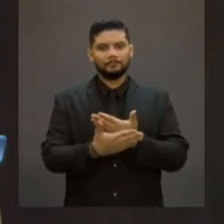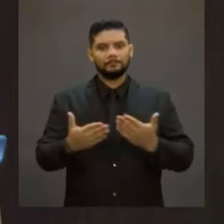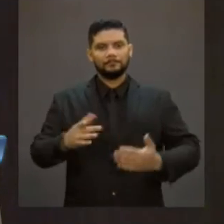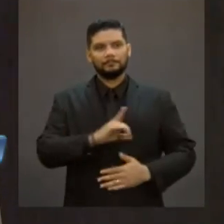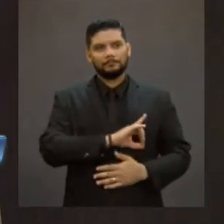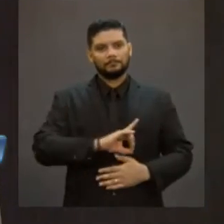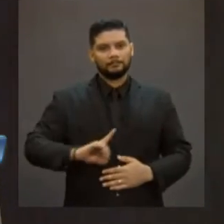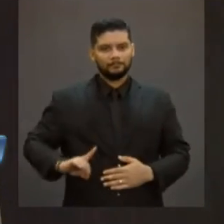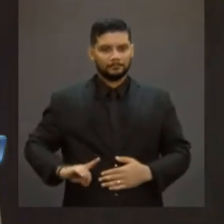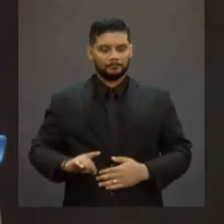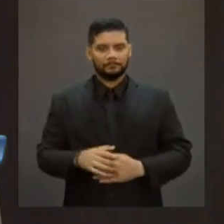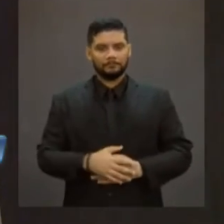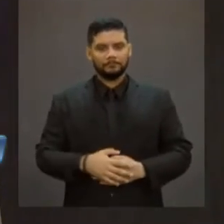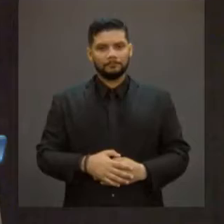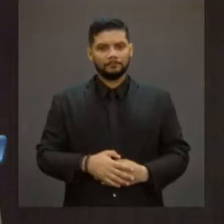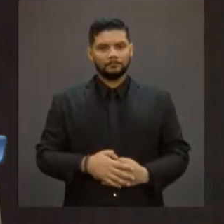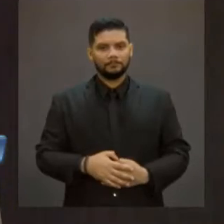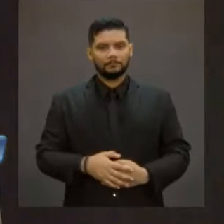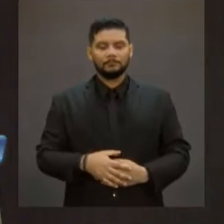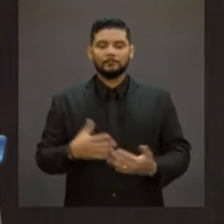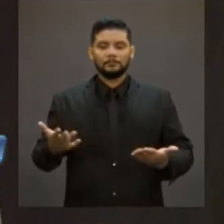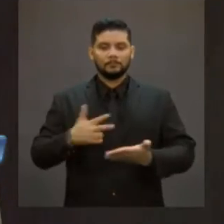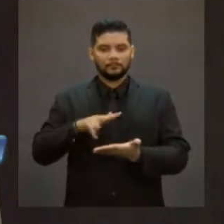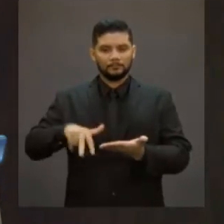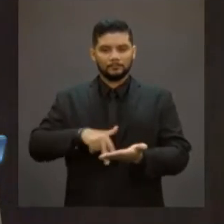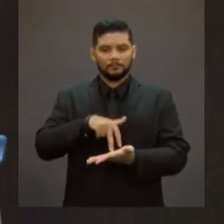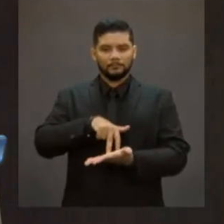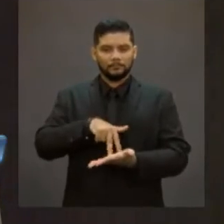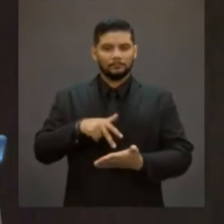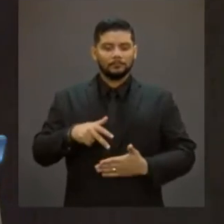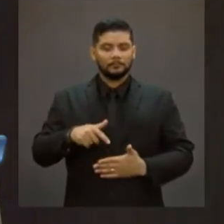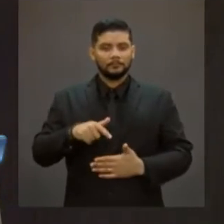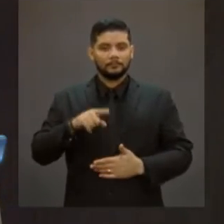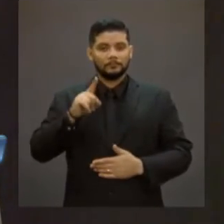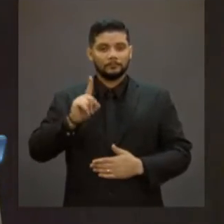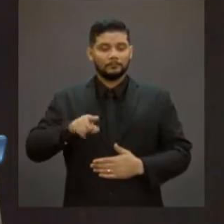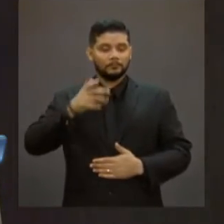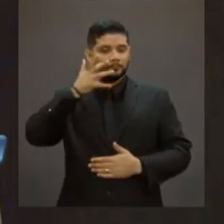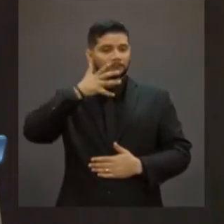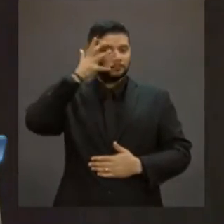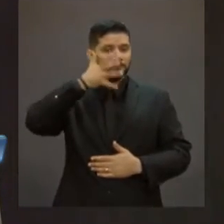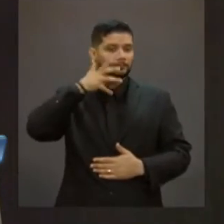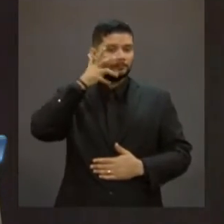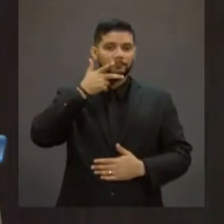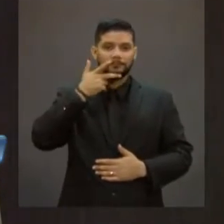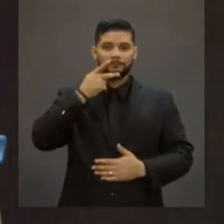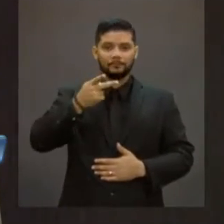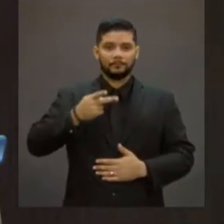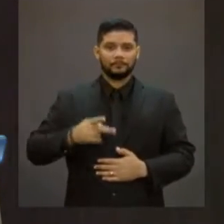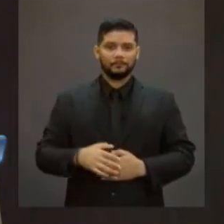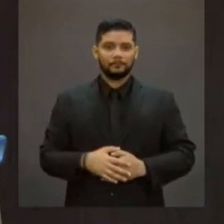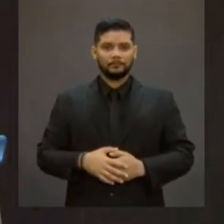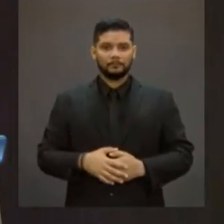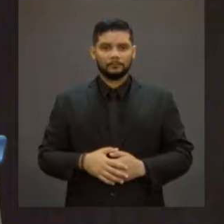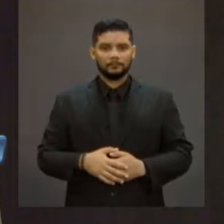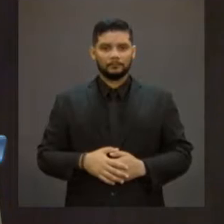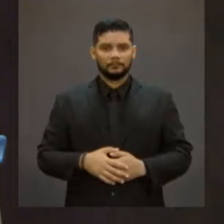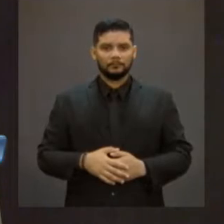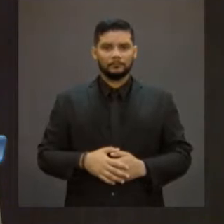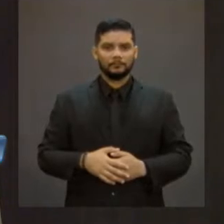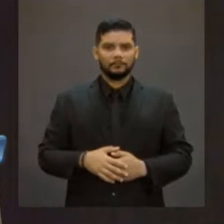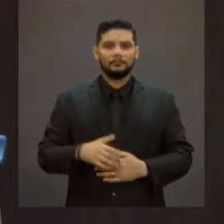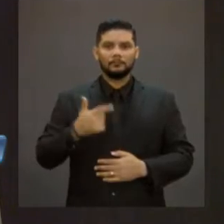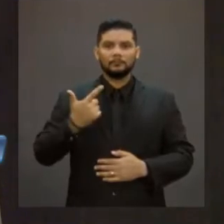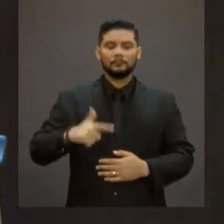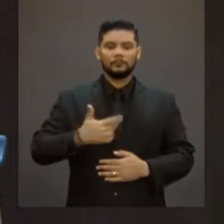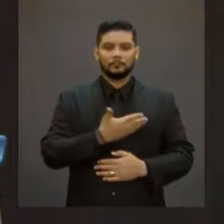eu subo à tribuna hoje para falar de mais um ataque